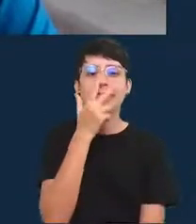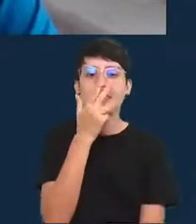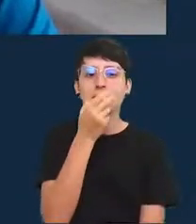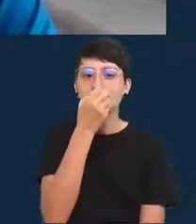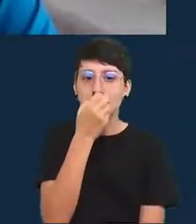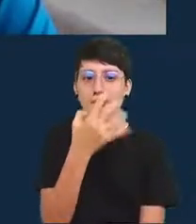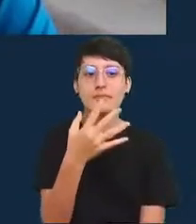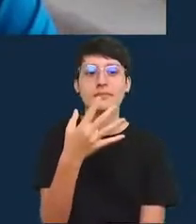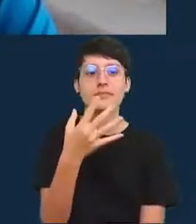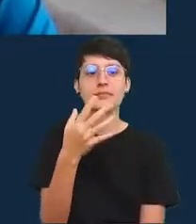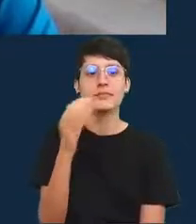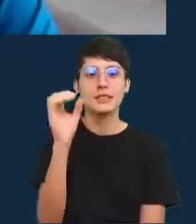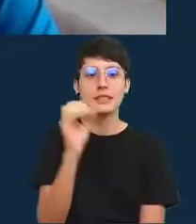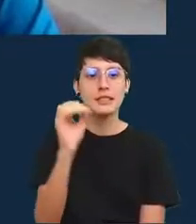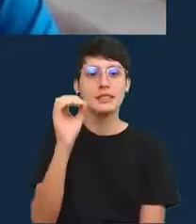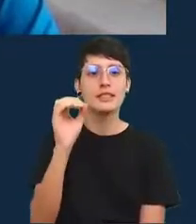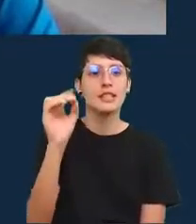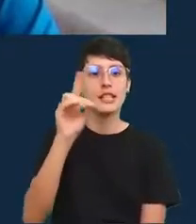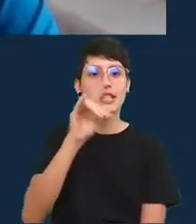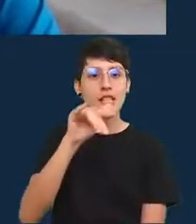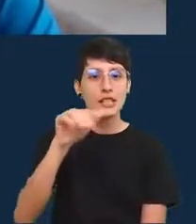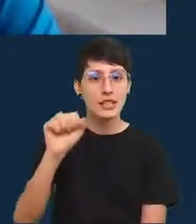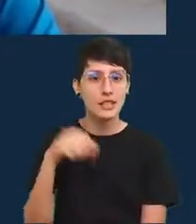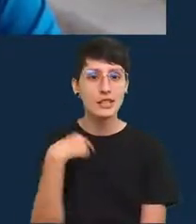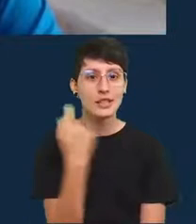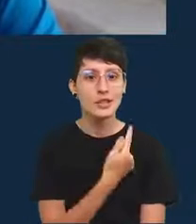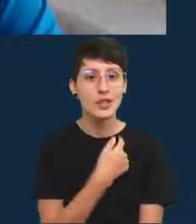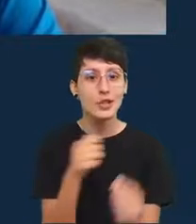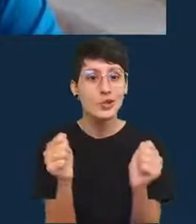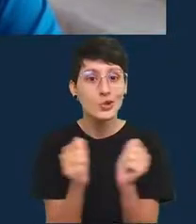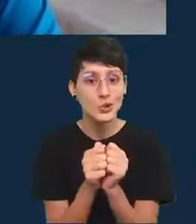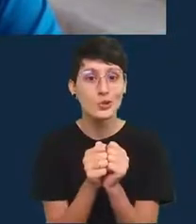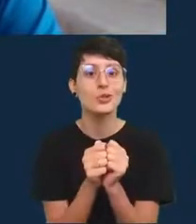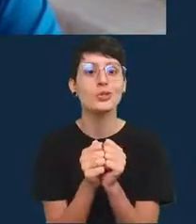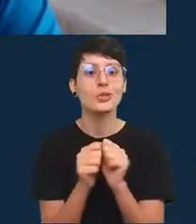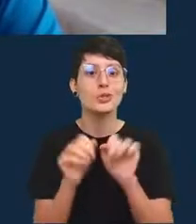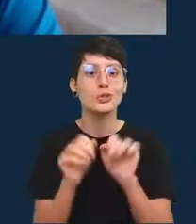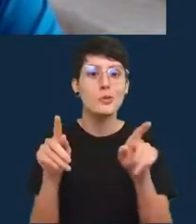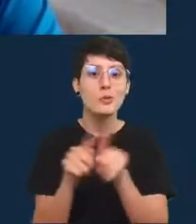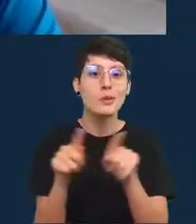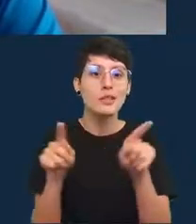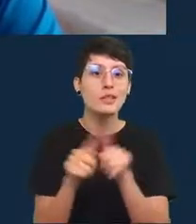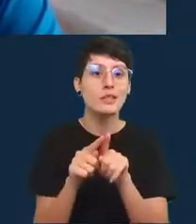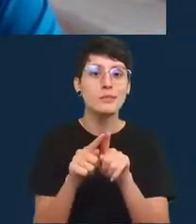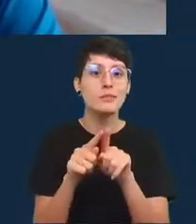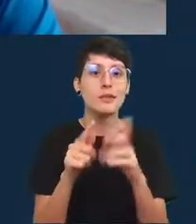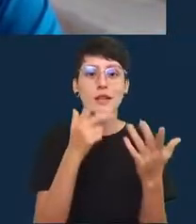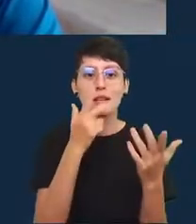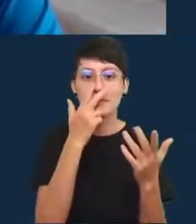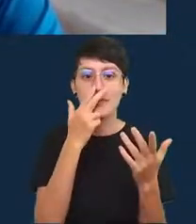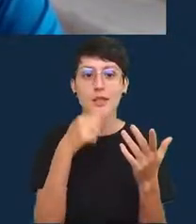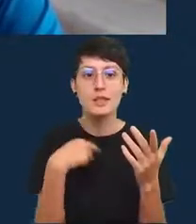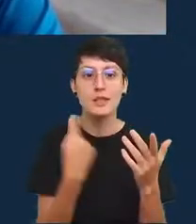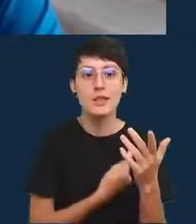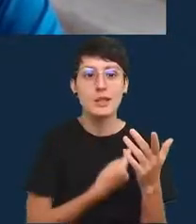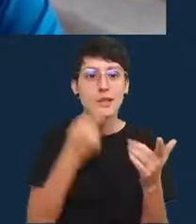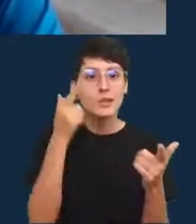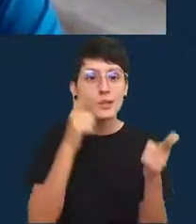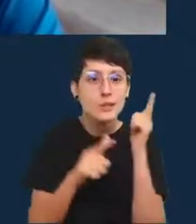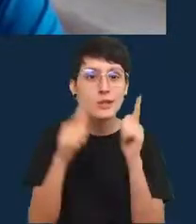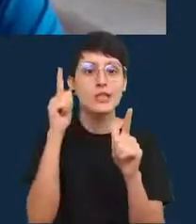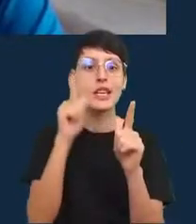num dado dia e aí a ficasse com ela mas também seria menos exato do que conseguimos ser então as estimativas estão